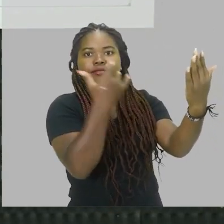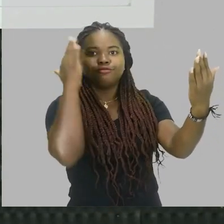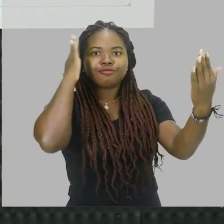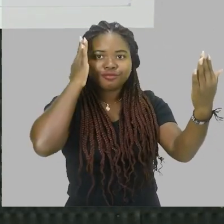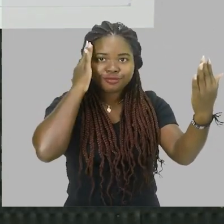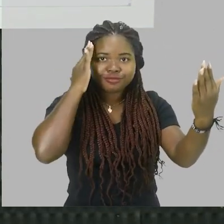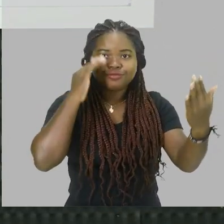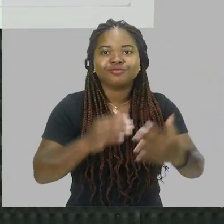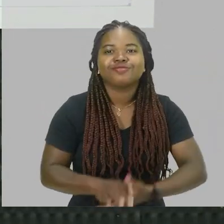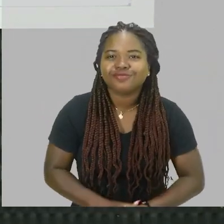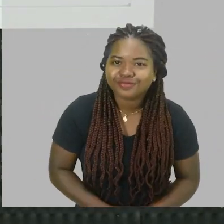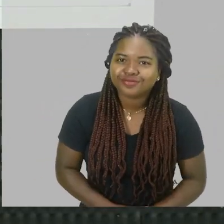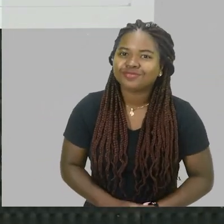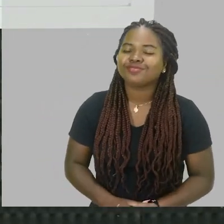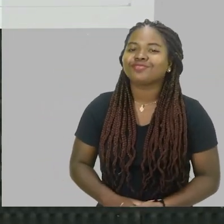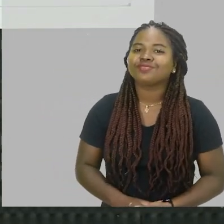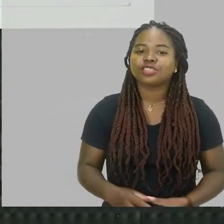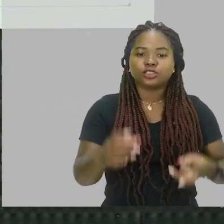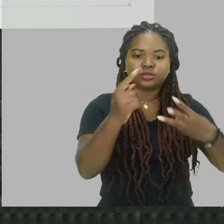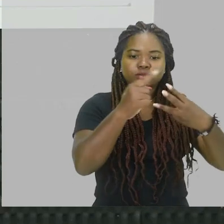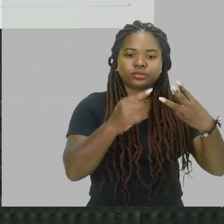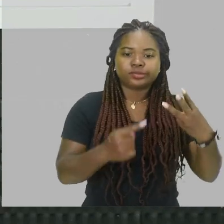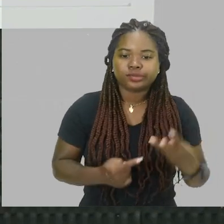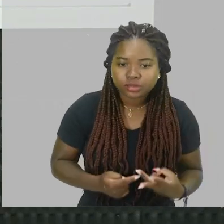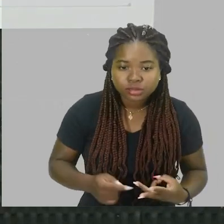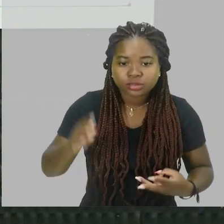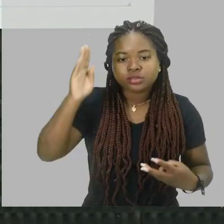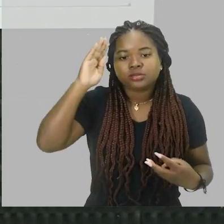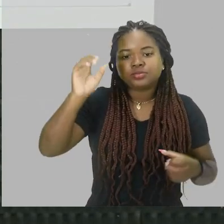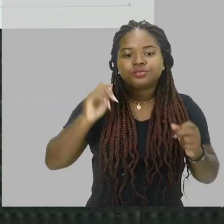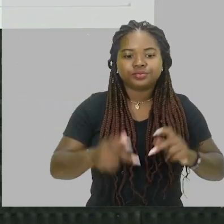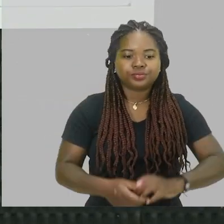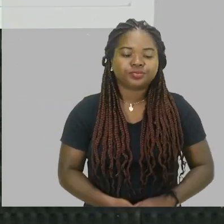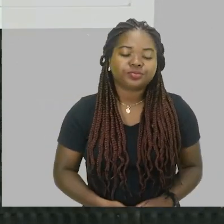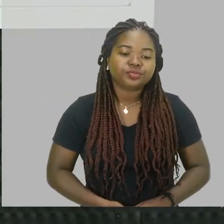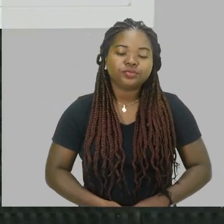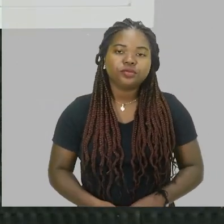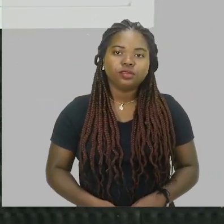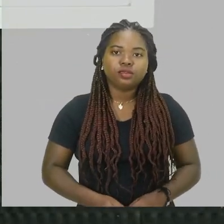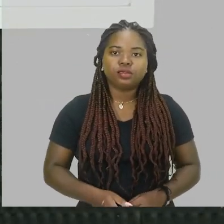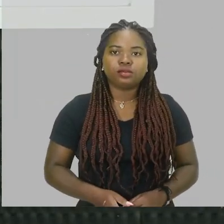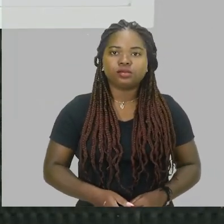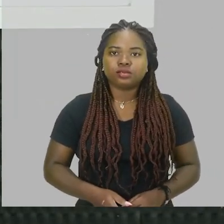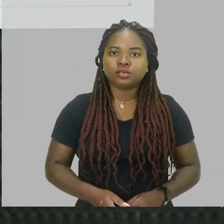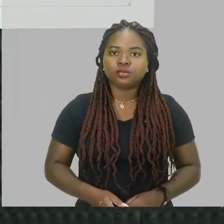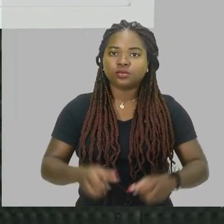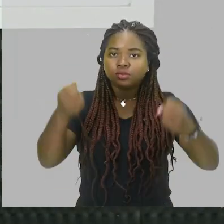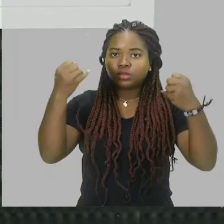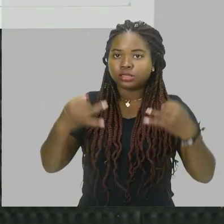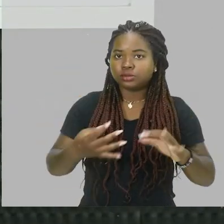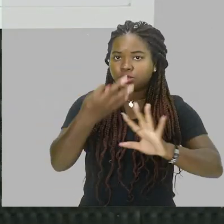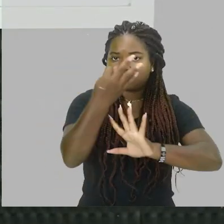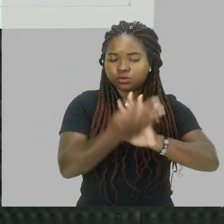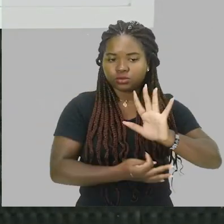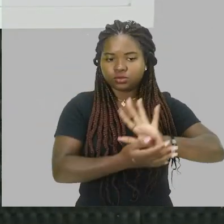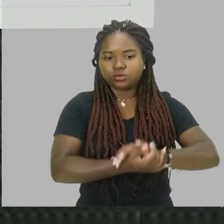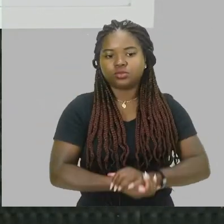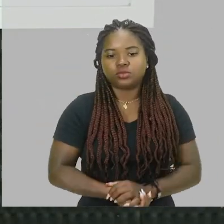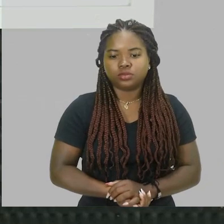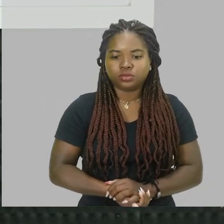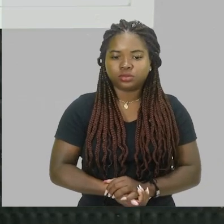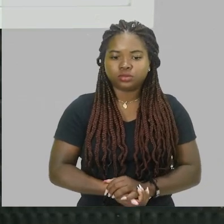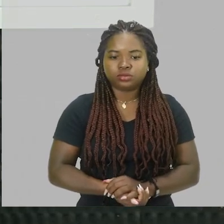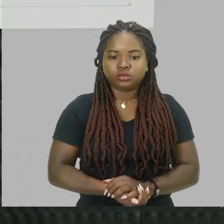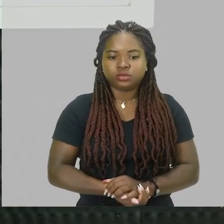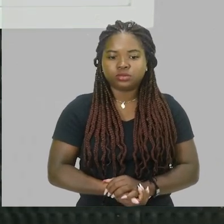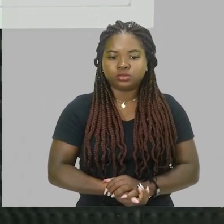posição. Então esse é o princípio da reversibilidade da luz. Tá certo? Então, como ele está falando aqui no texto sobre